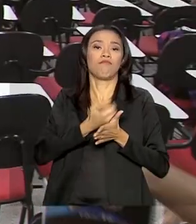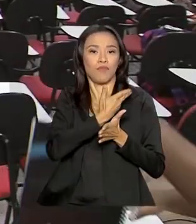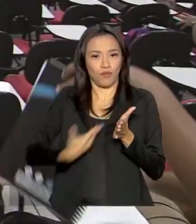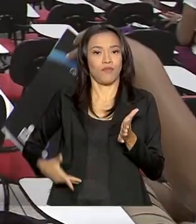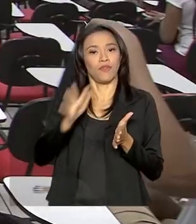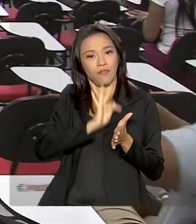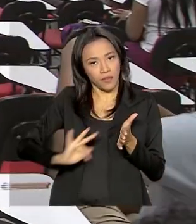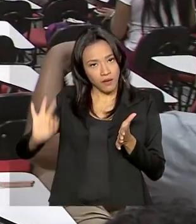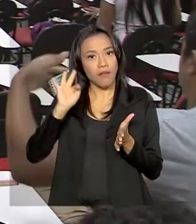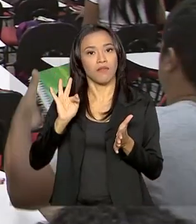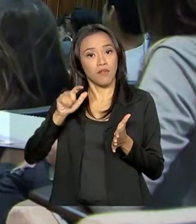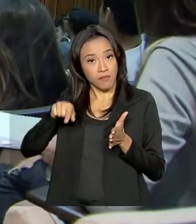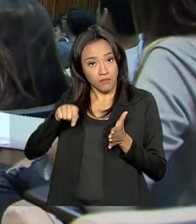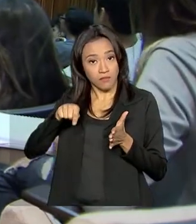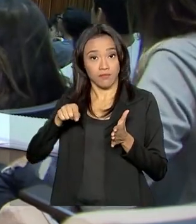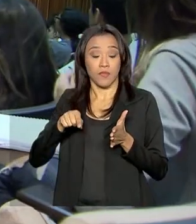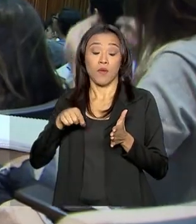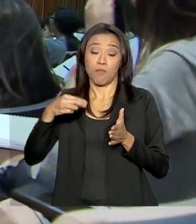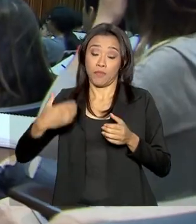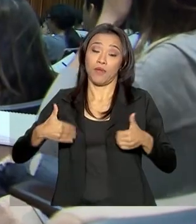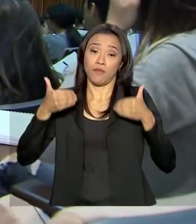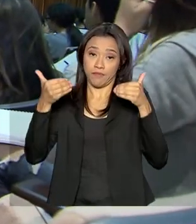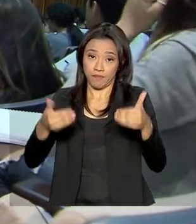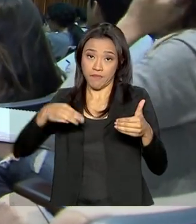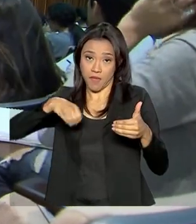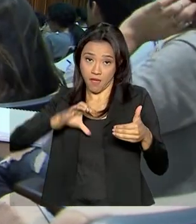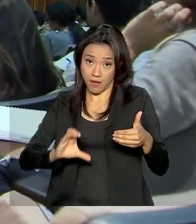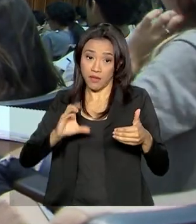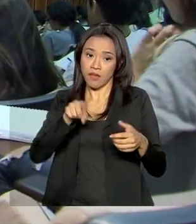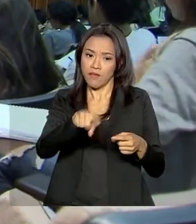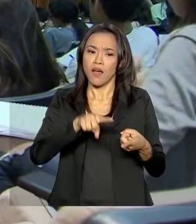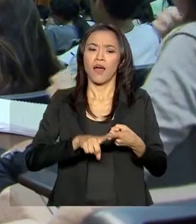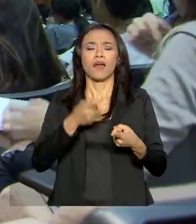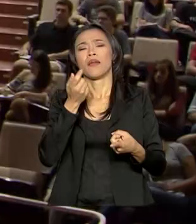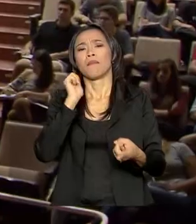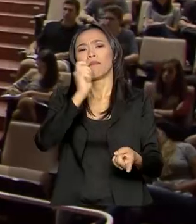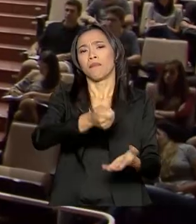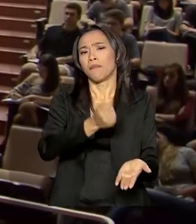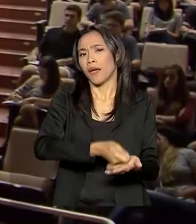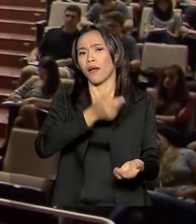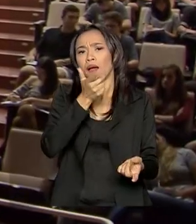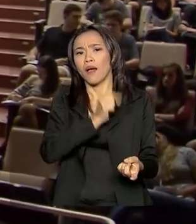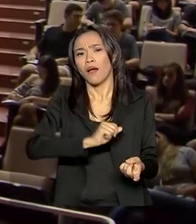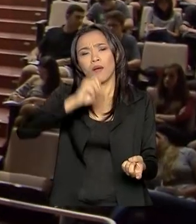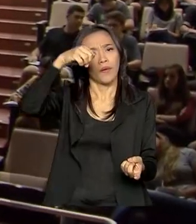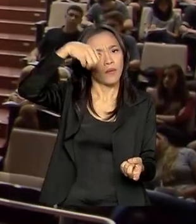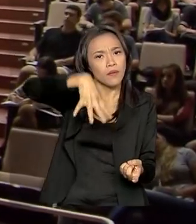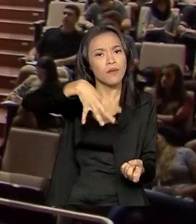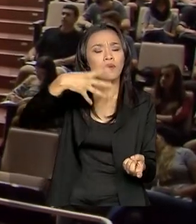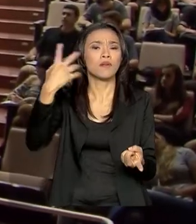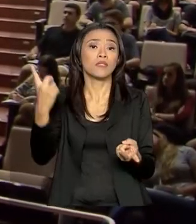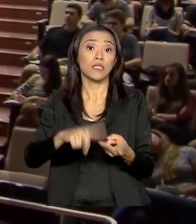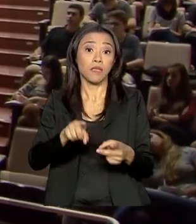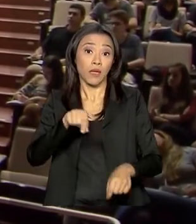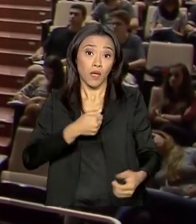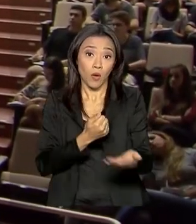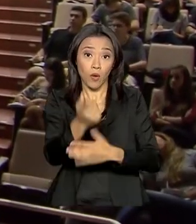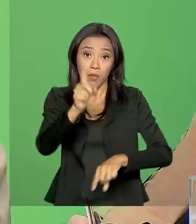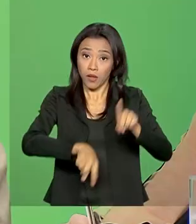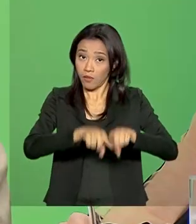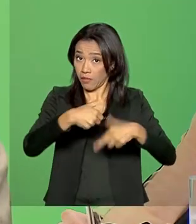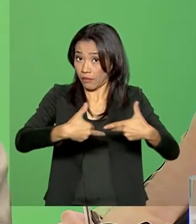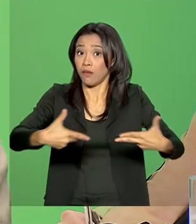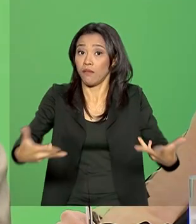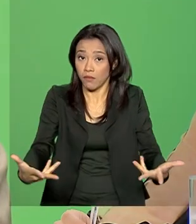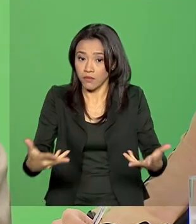para o Ministério da Educação. O valor vai cobrir despesas de custeio como água, energia elétrica e aquisição de material de consumo.